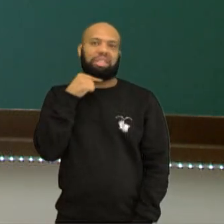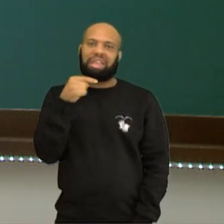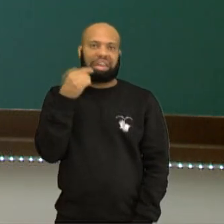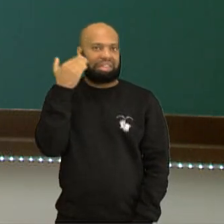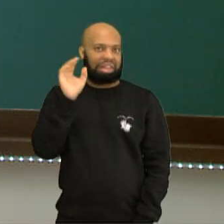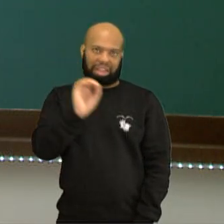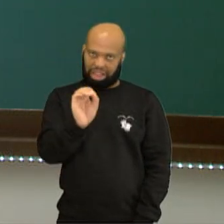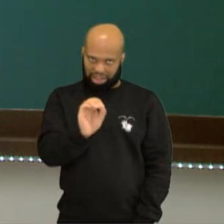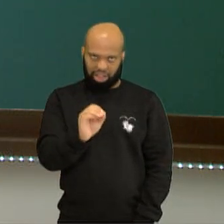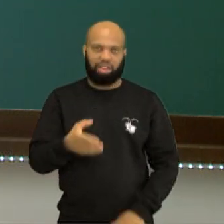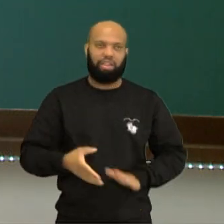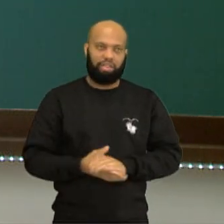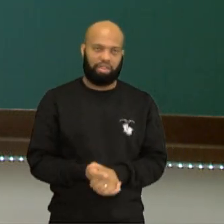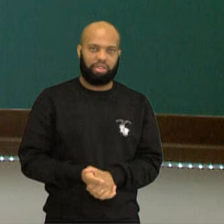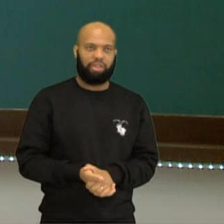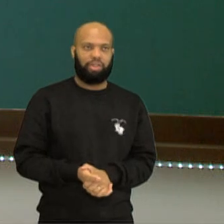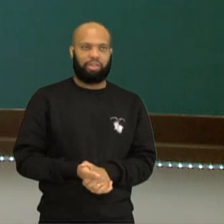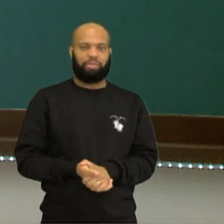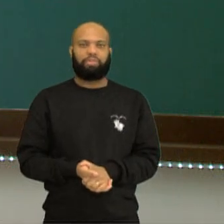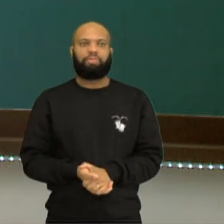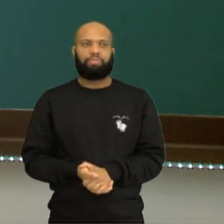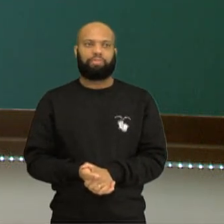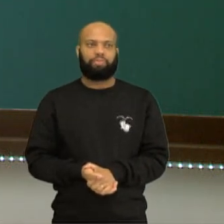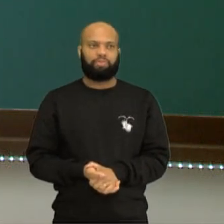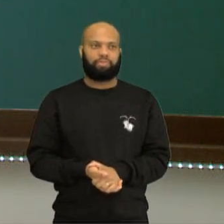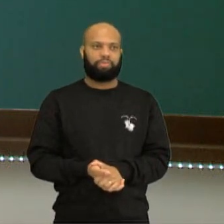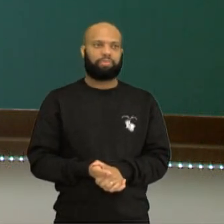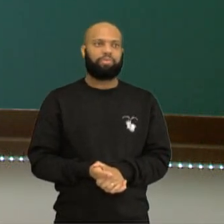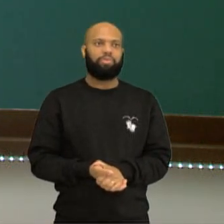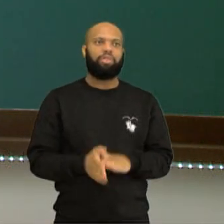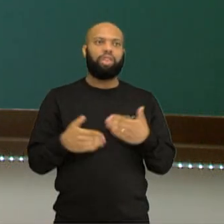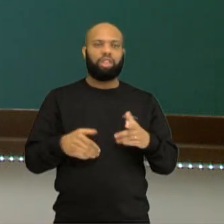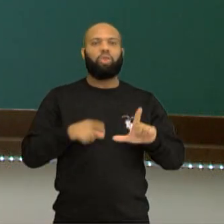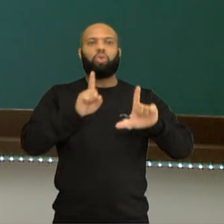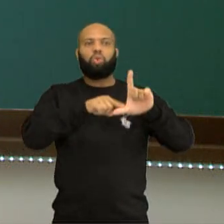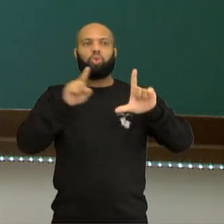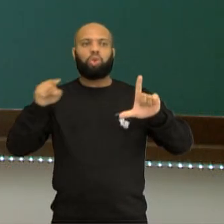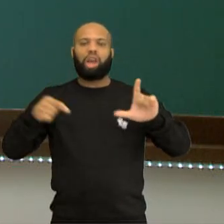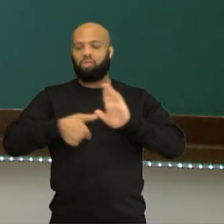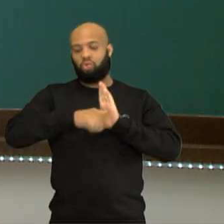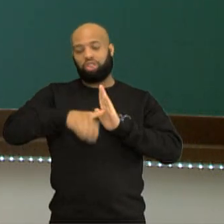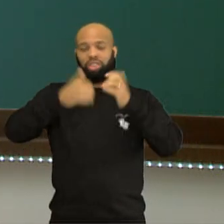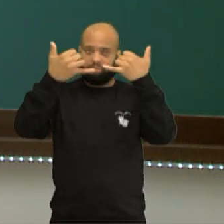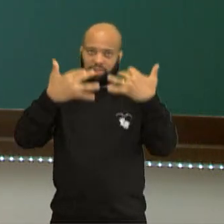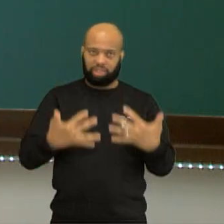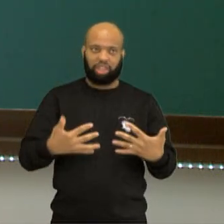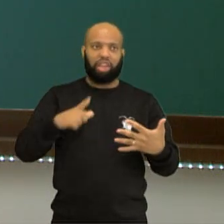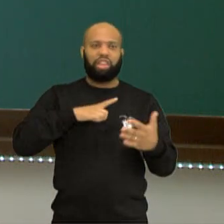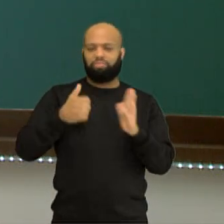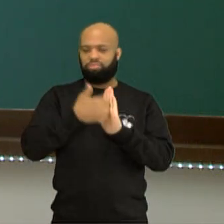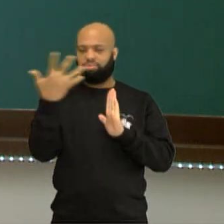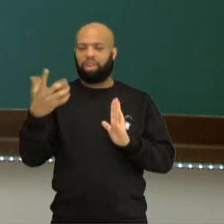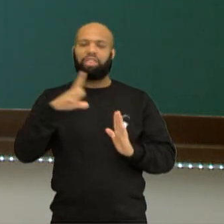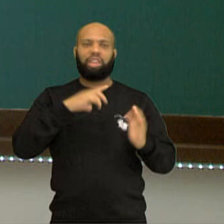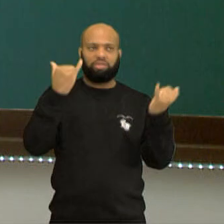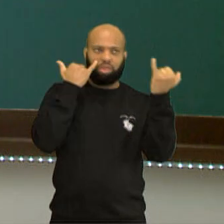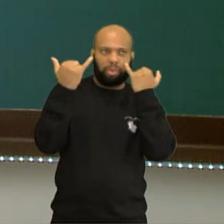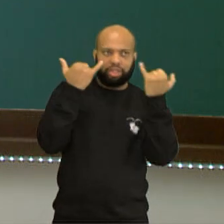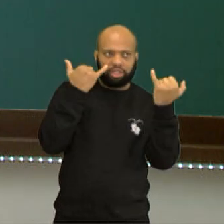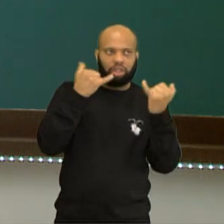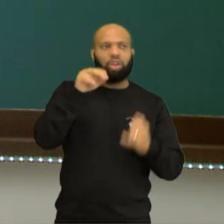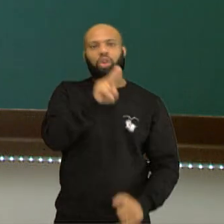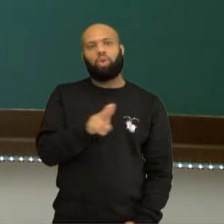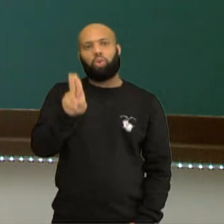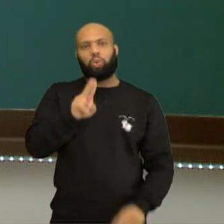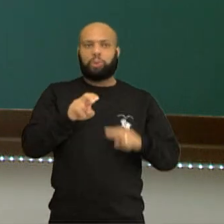identificar isso. Tá bom? Então, é isso aí, tá? Então, o gráfico, como a professora disse, muitas vezes traz informações, né? Que são